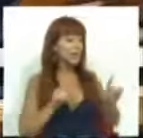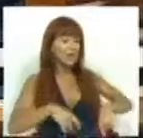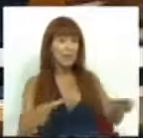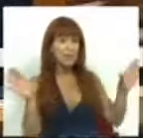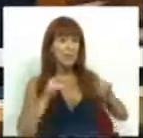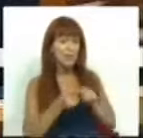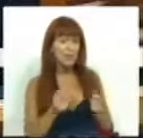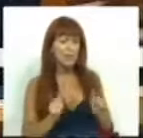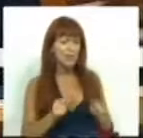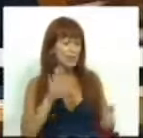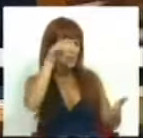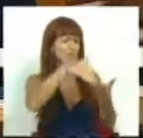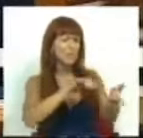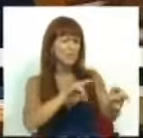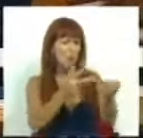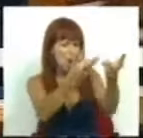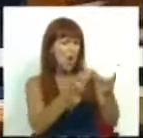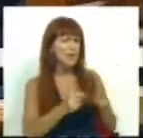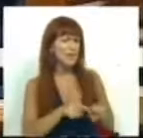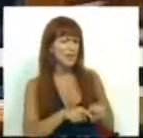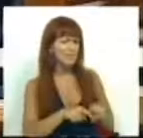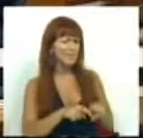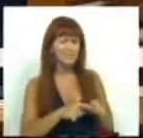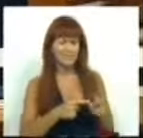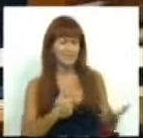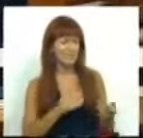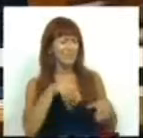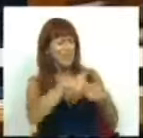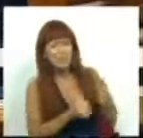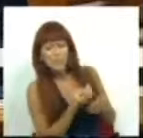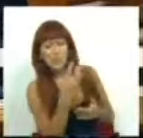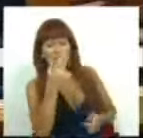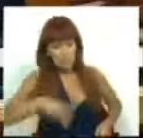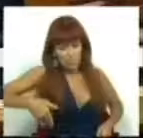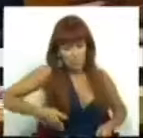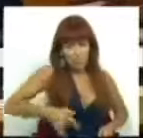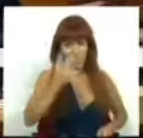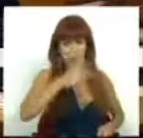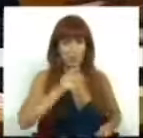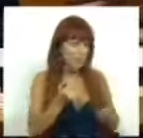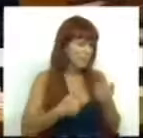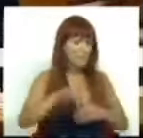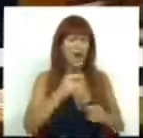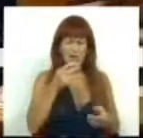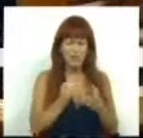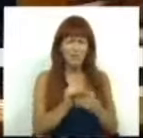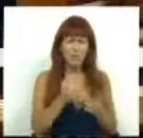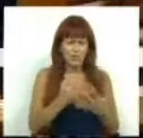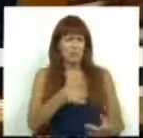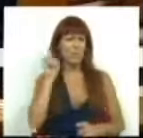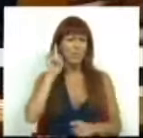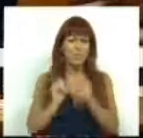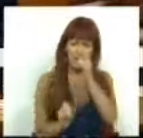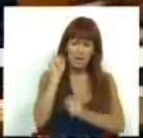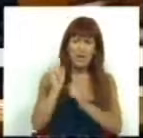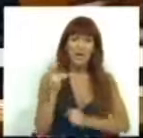das mais que certas consequências orçamentais e na carteira dos portugueses, através de mais um significativo aumento